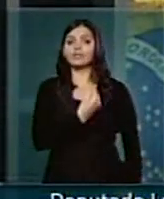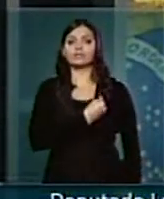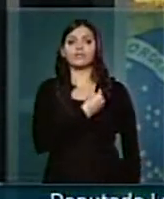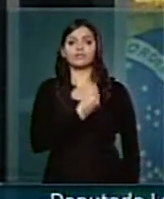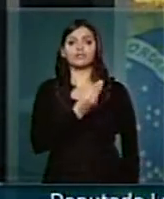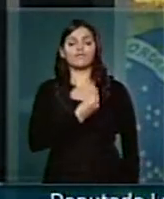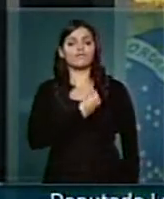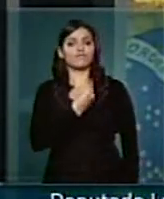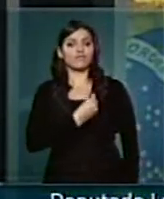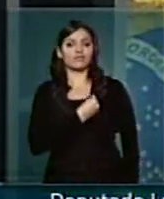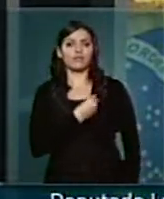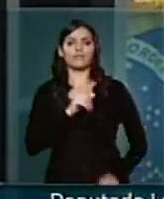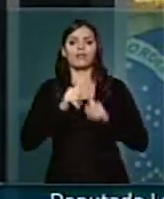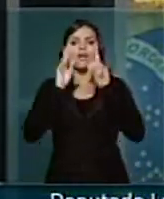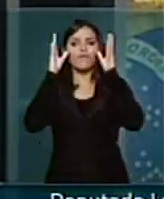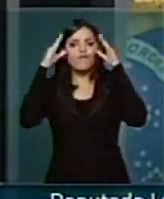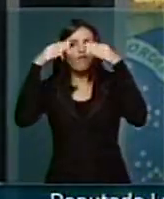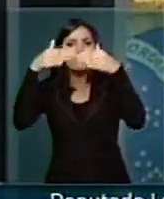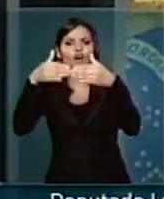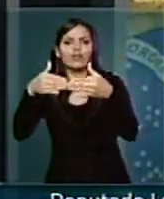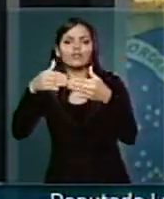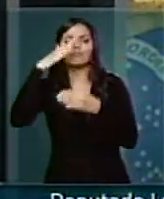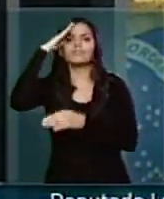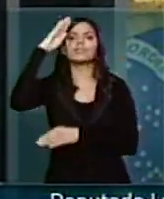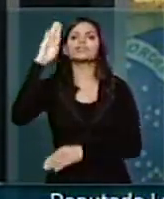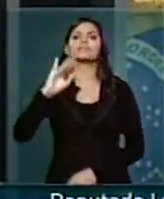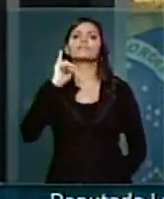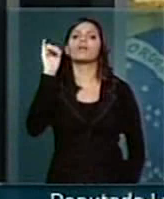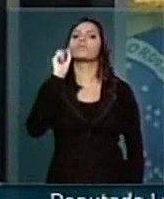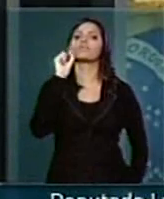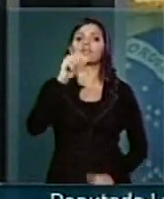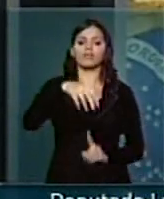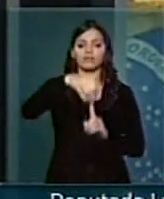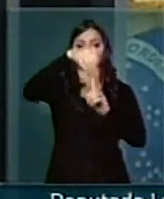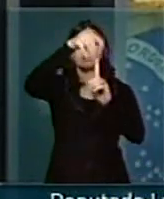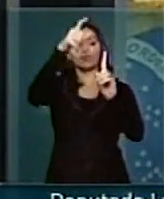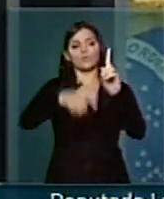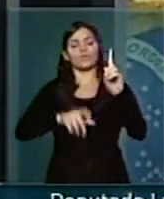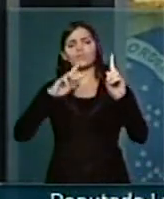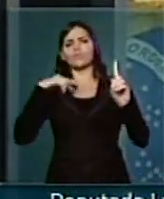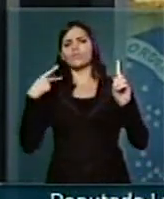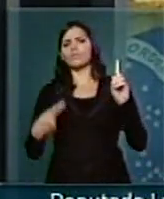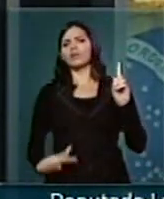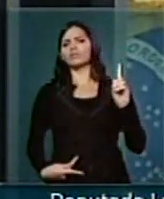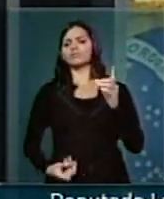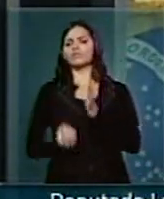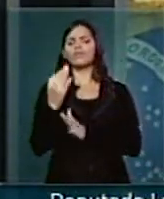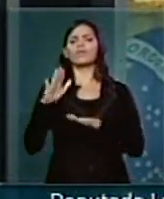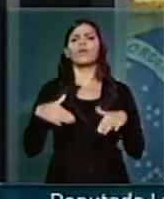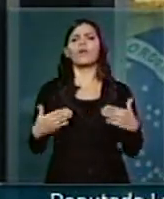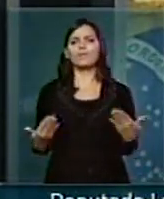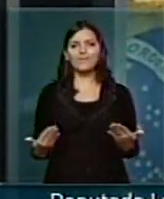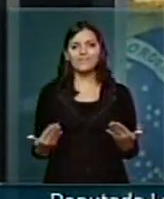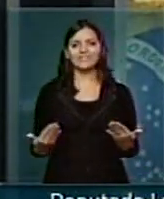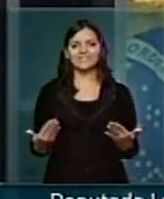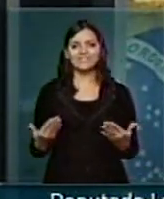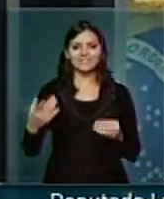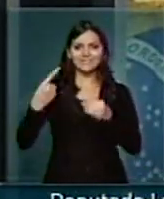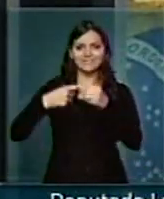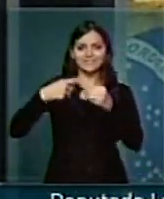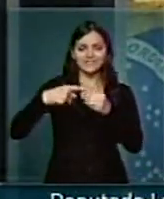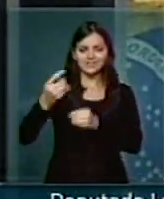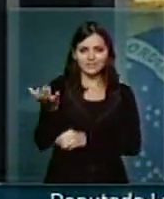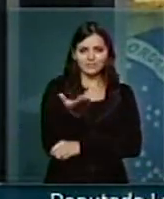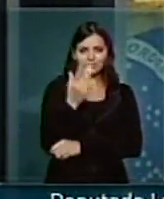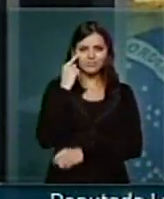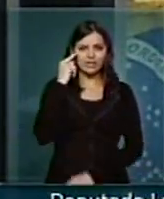mas com enfoque mais humano. Que ser humano nós estamos criando nestas cidades? Será que nós não estamos